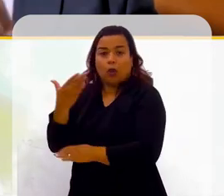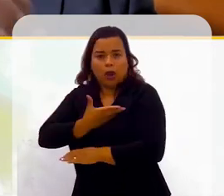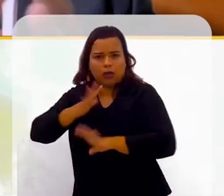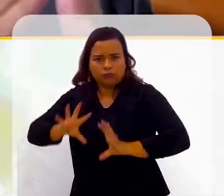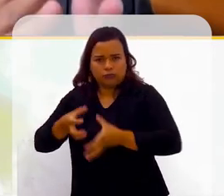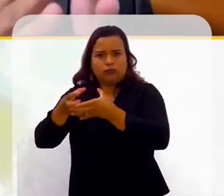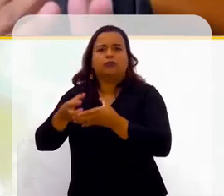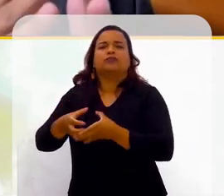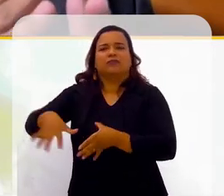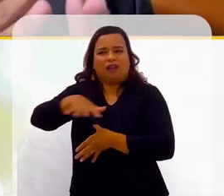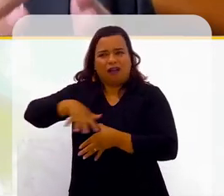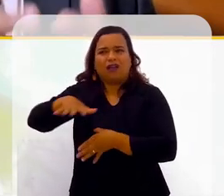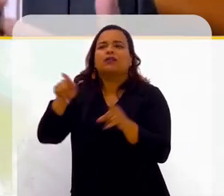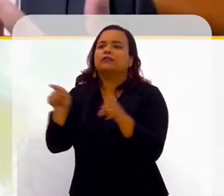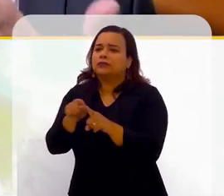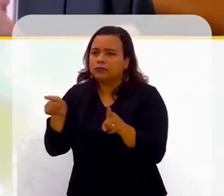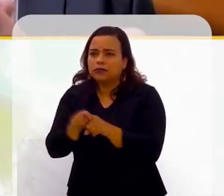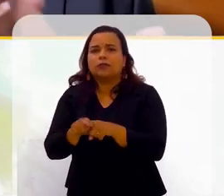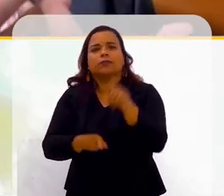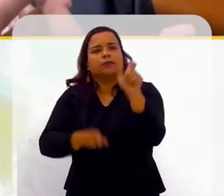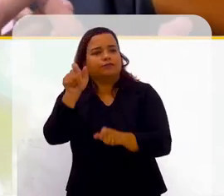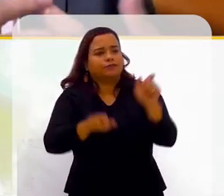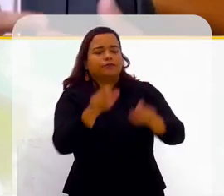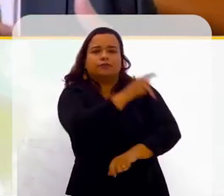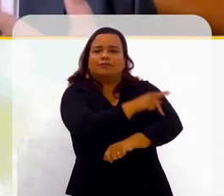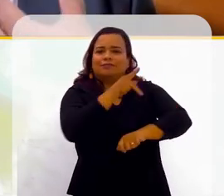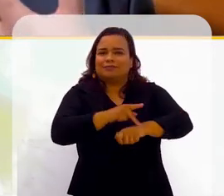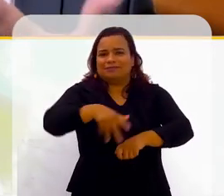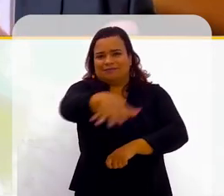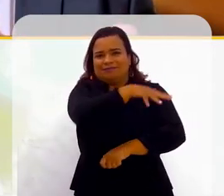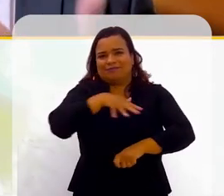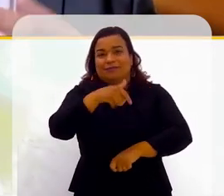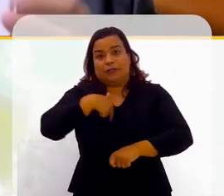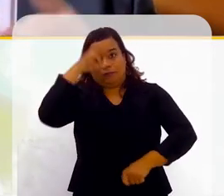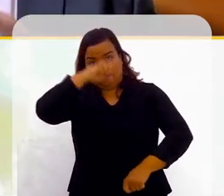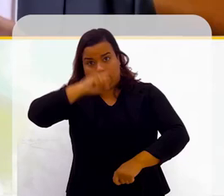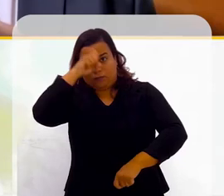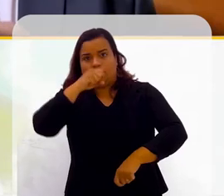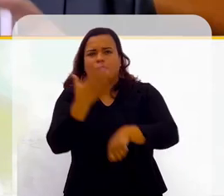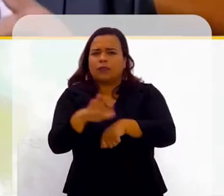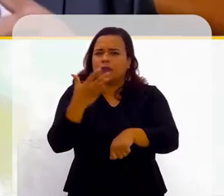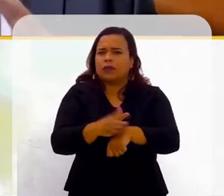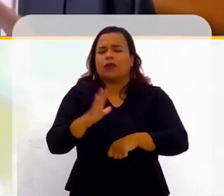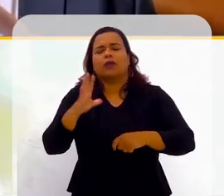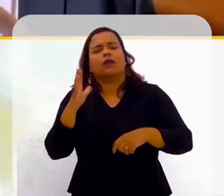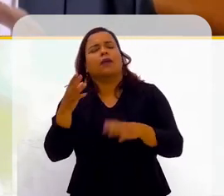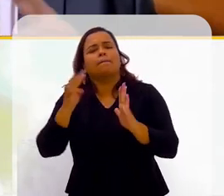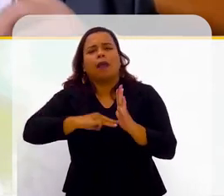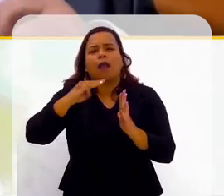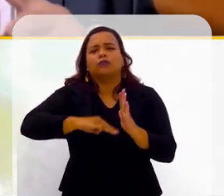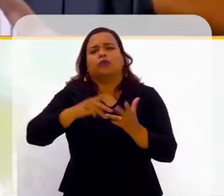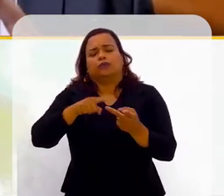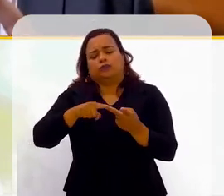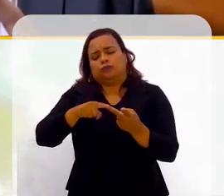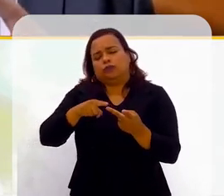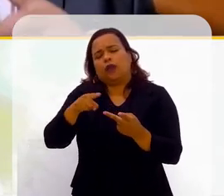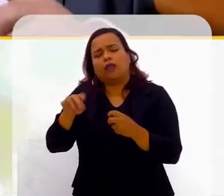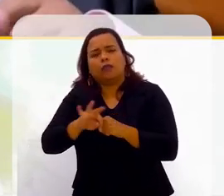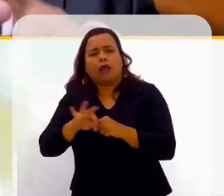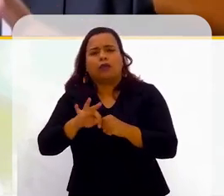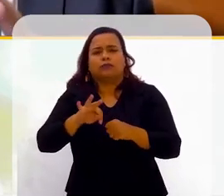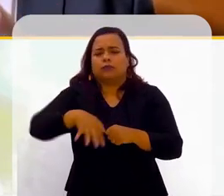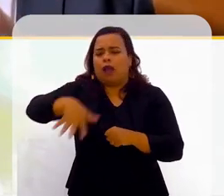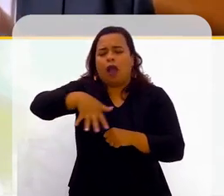tecnologia, mas com pedagogos. E eu também fui cada vez mais aprendendo sobre técnicas, métodos de ensino, como as pessoas